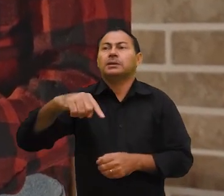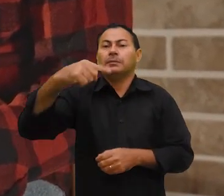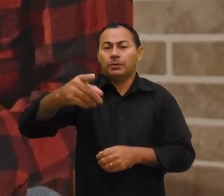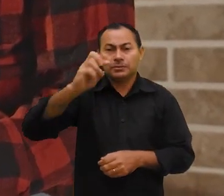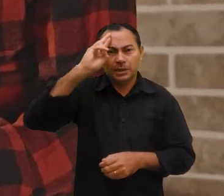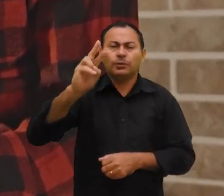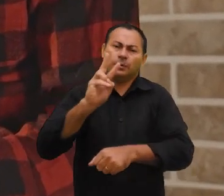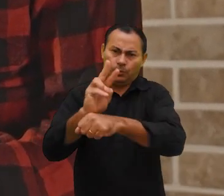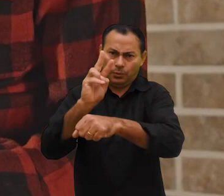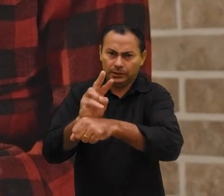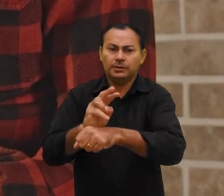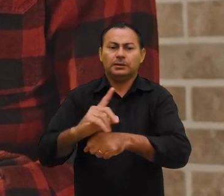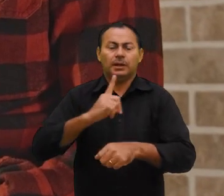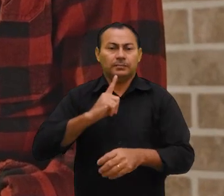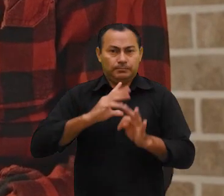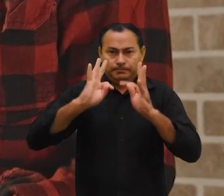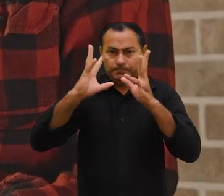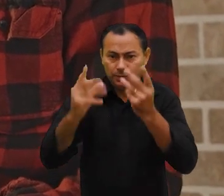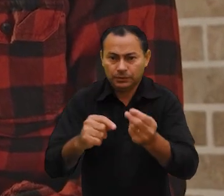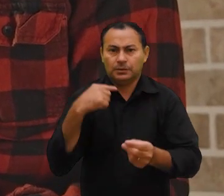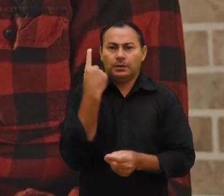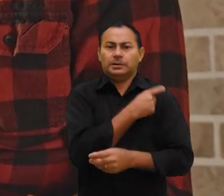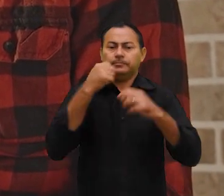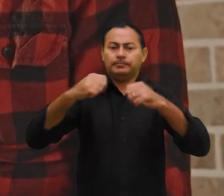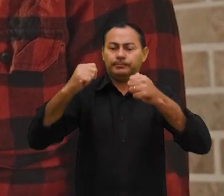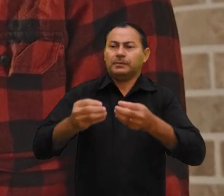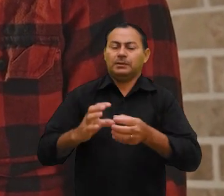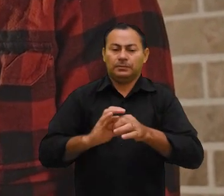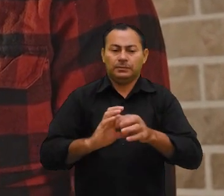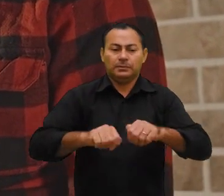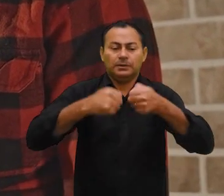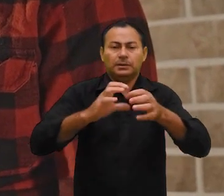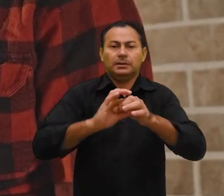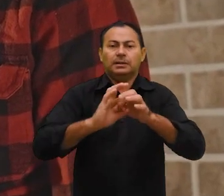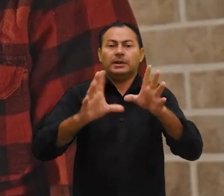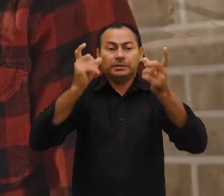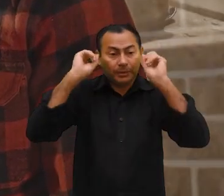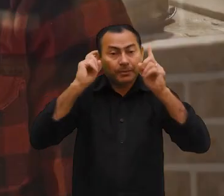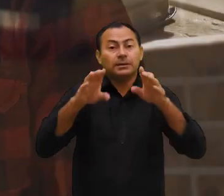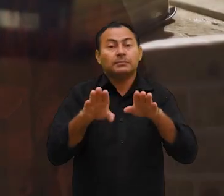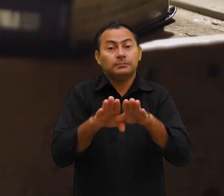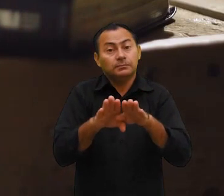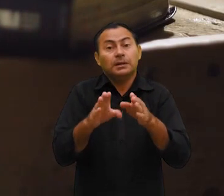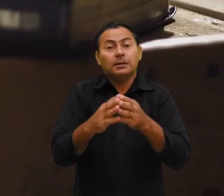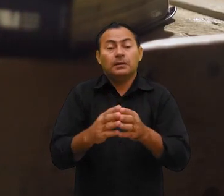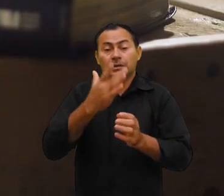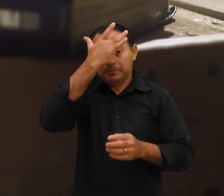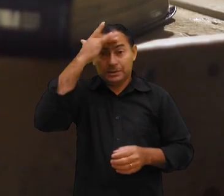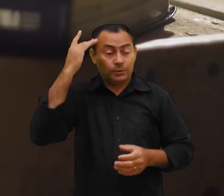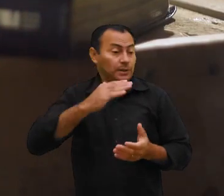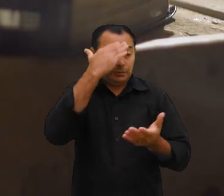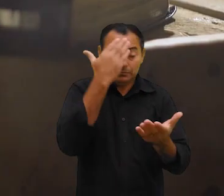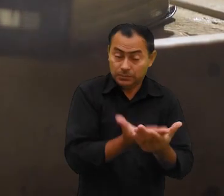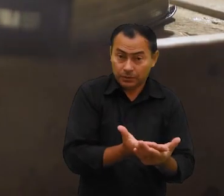Depois o Senhor vai cuidar, para que tenhamos tudo o que precisamos e que nos deixa preocupados. Pois os